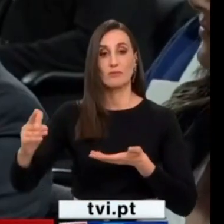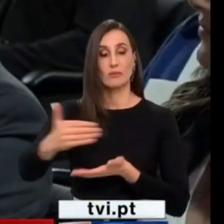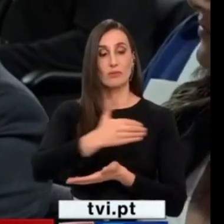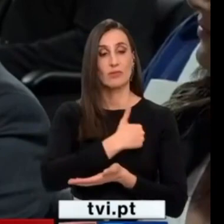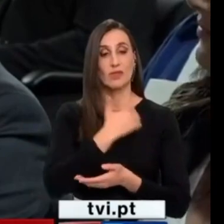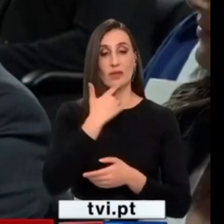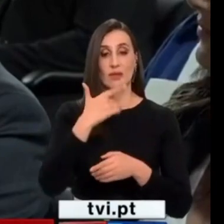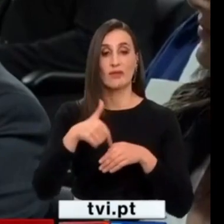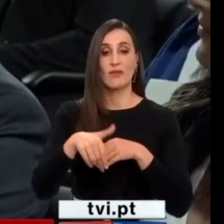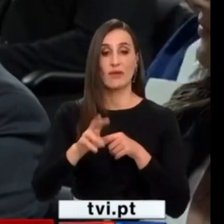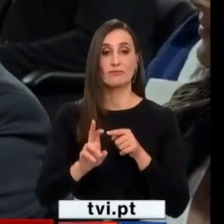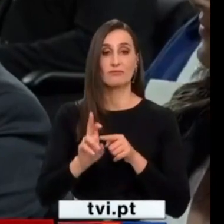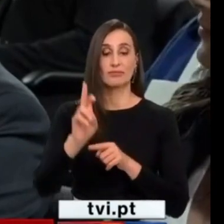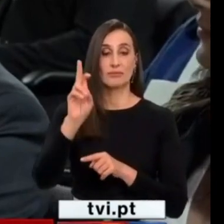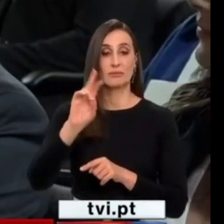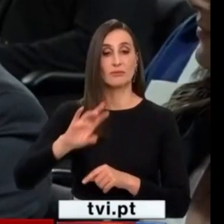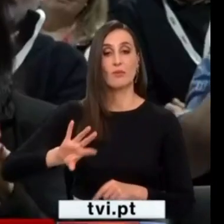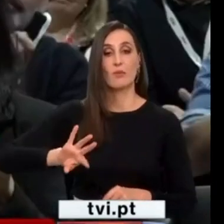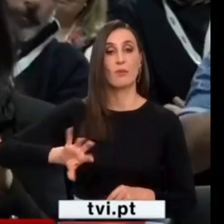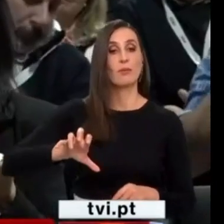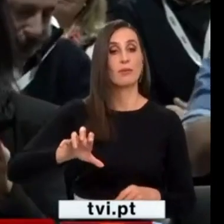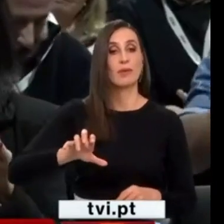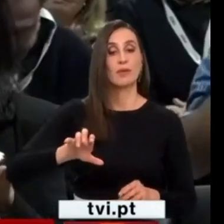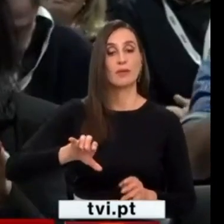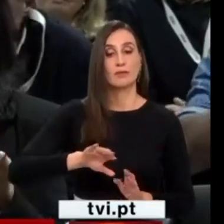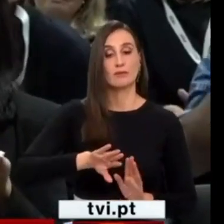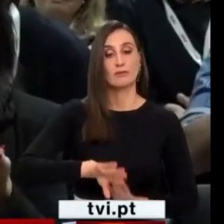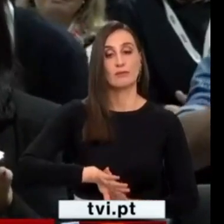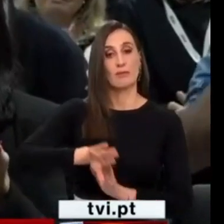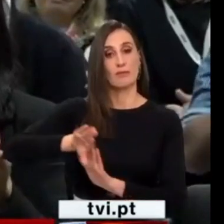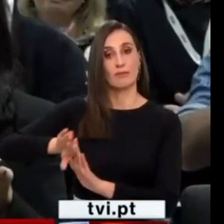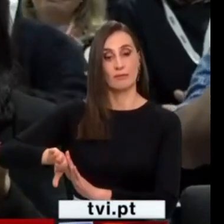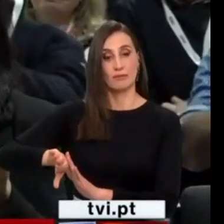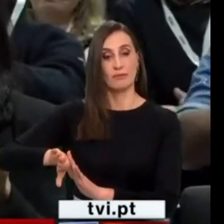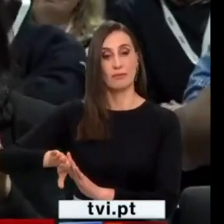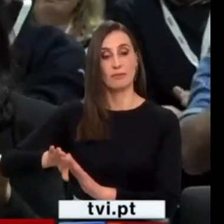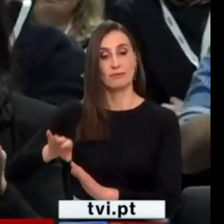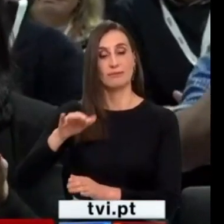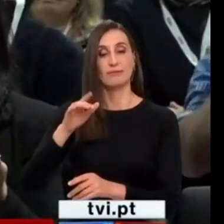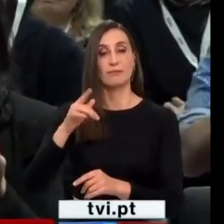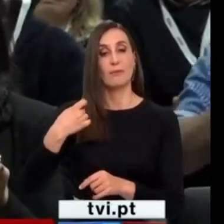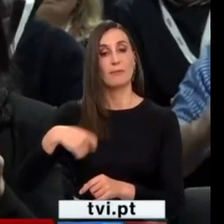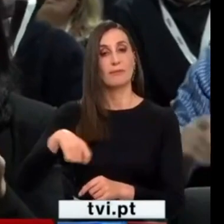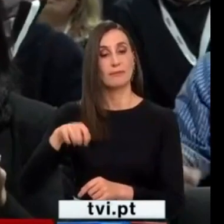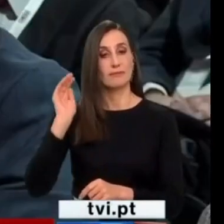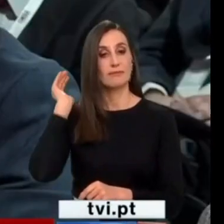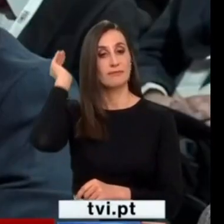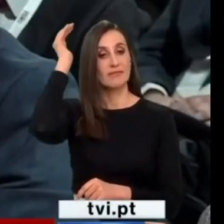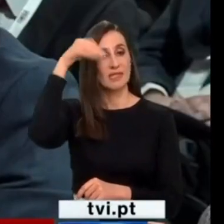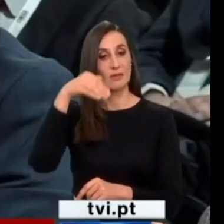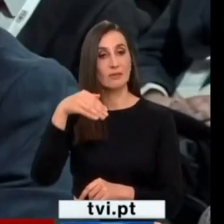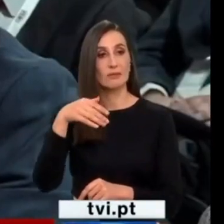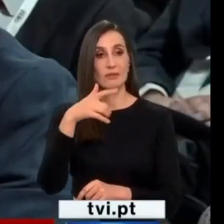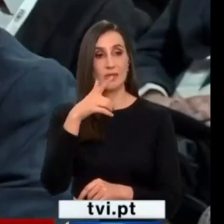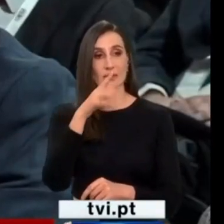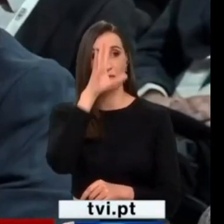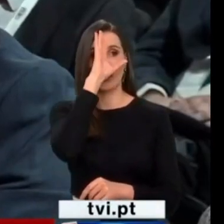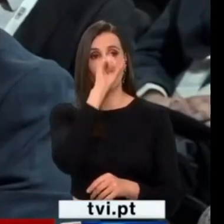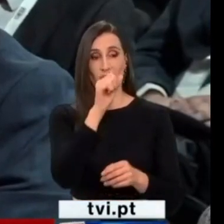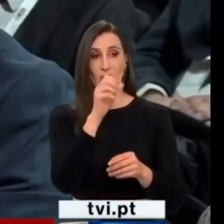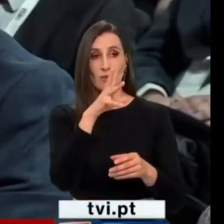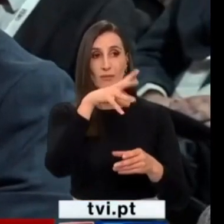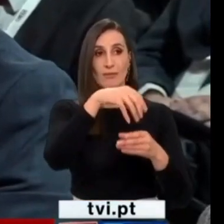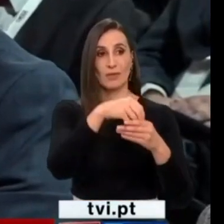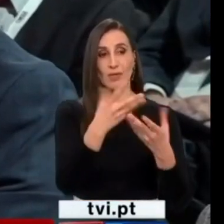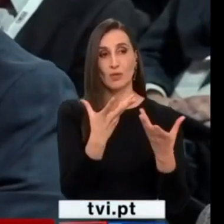para uma tendência de subida. Um país a virar à direita, acredita André Ventura, com o Presidente da República a descolar do governo de António